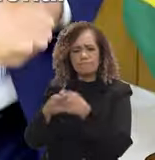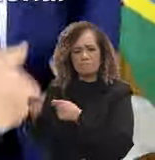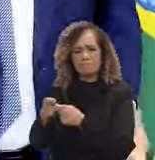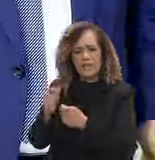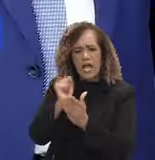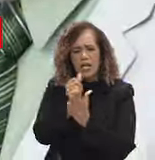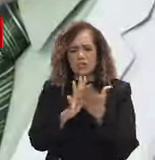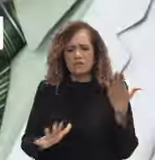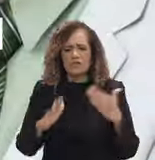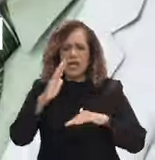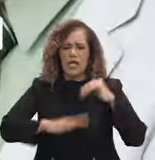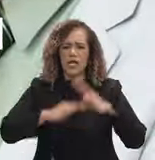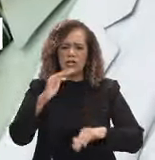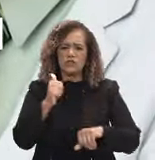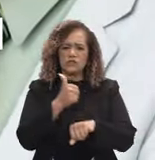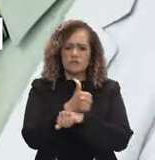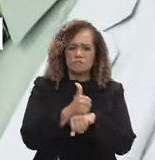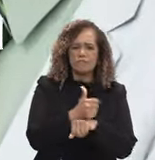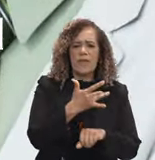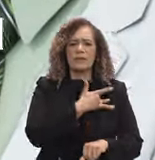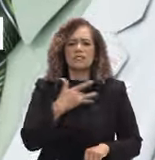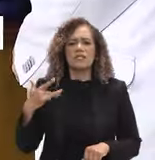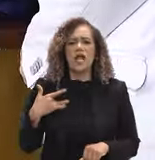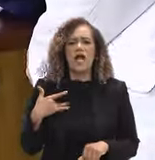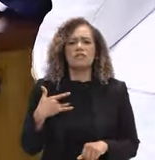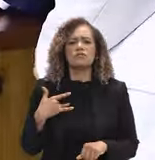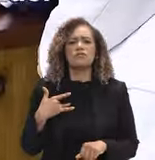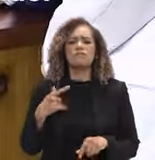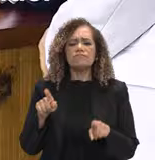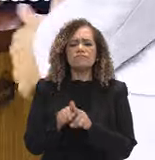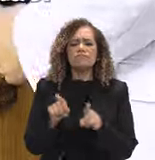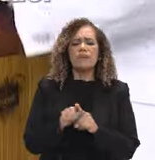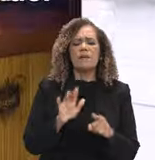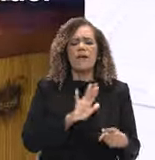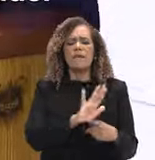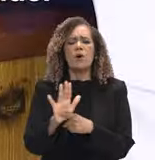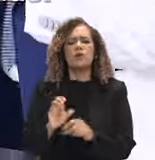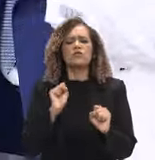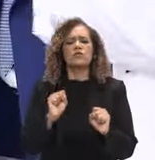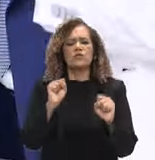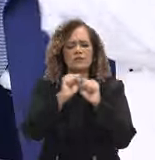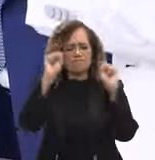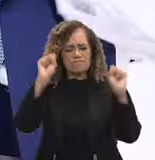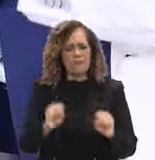profissional de sanitarista, o senhor fortalece a atuação do sistema único de saúde.